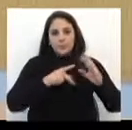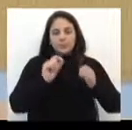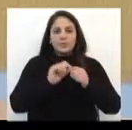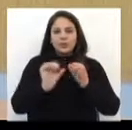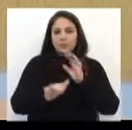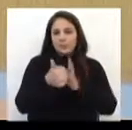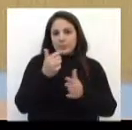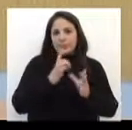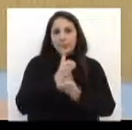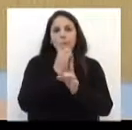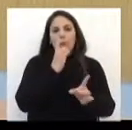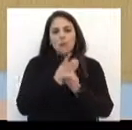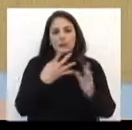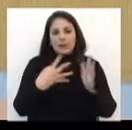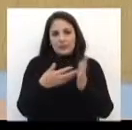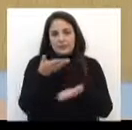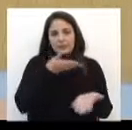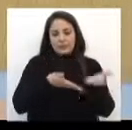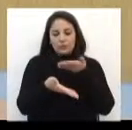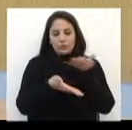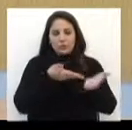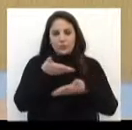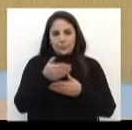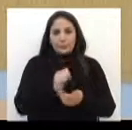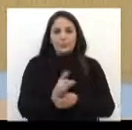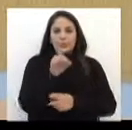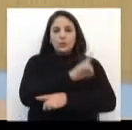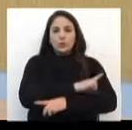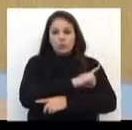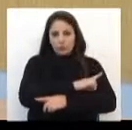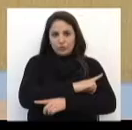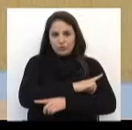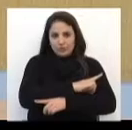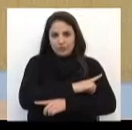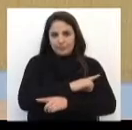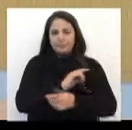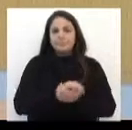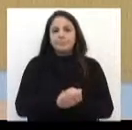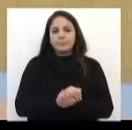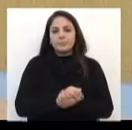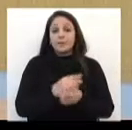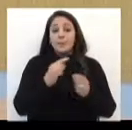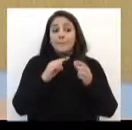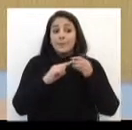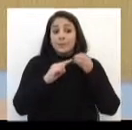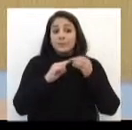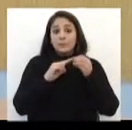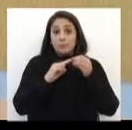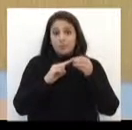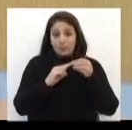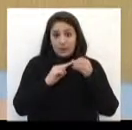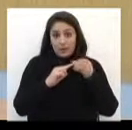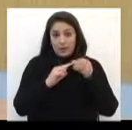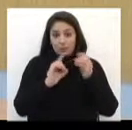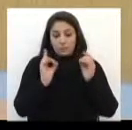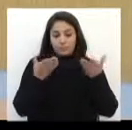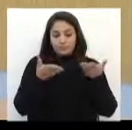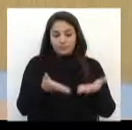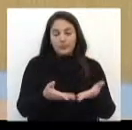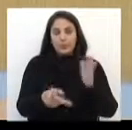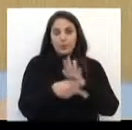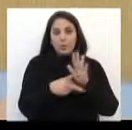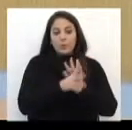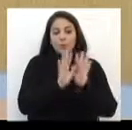primeiro encontro da Rede de Atendimento. No dia D, um dos principais focos foi o debate da dependência